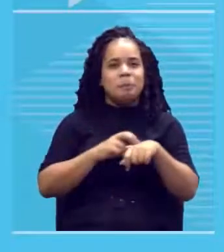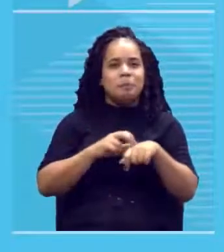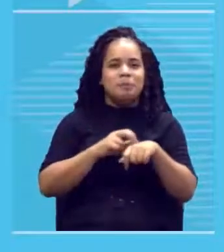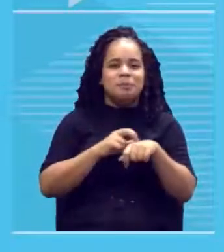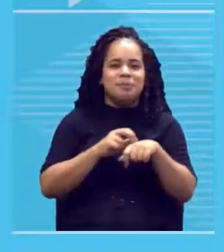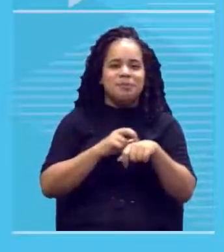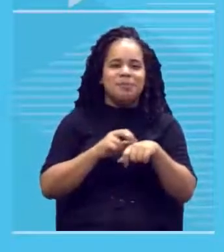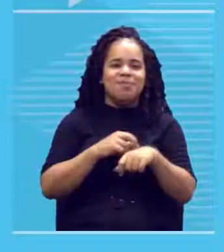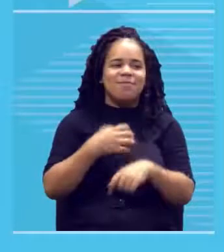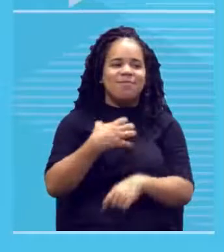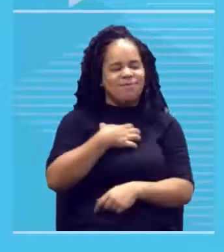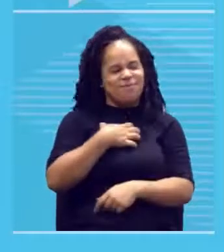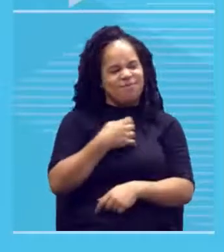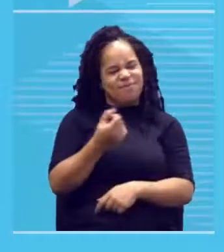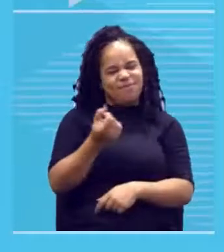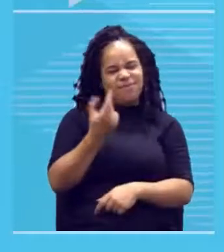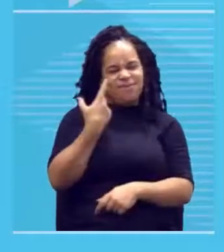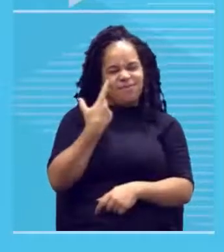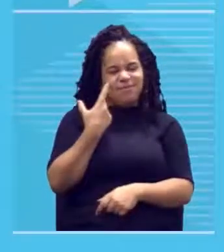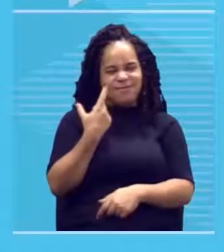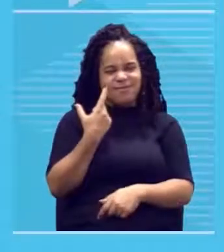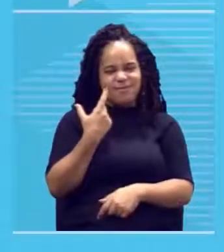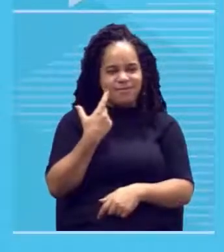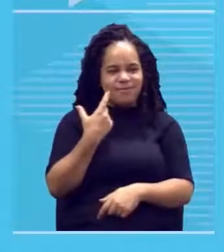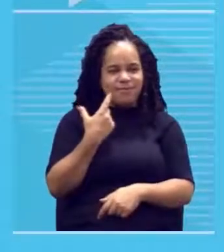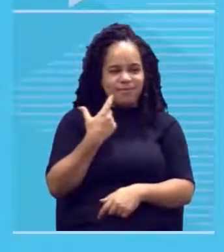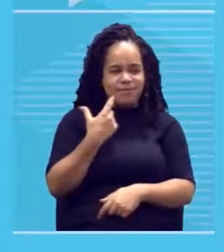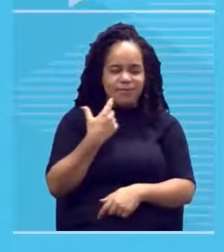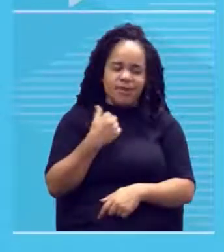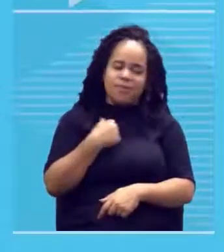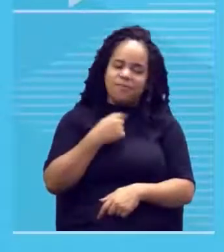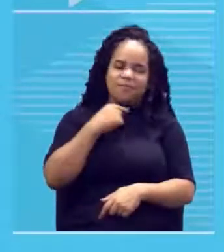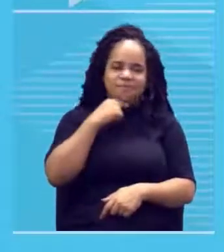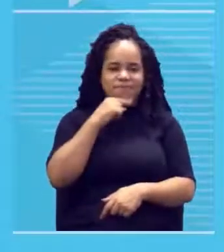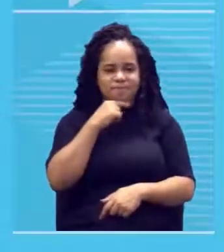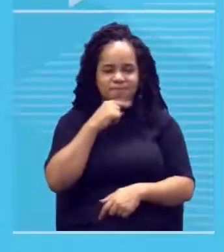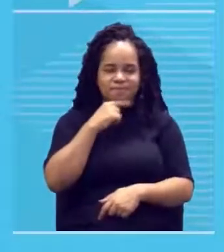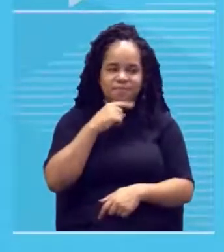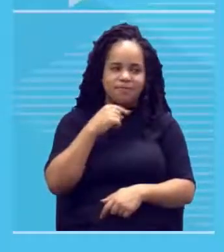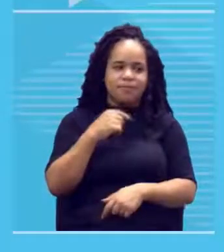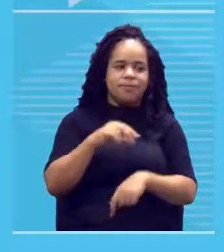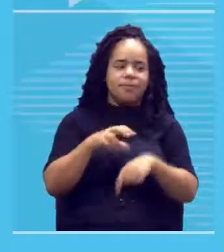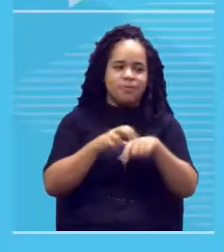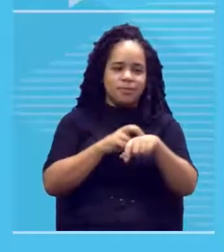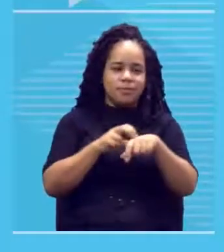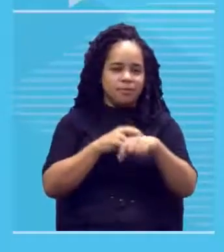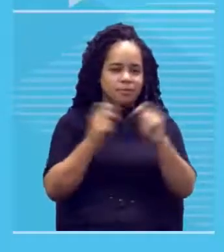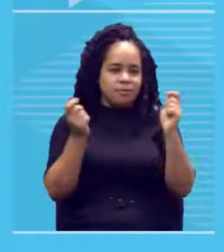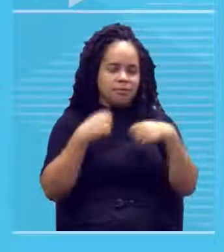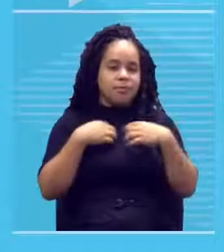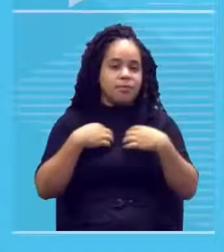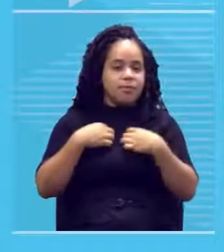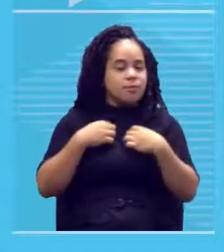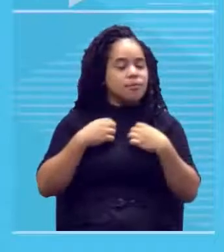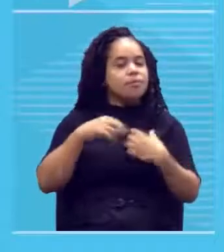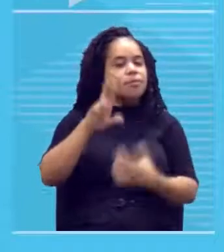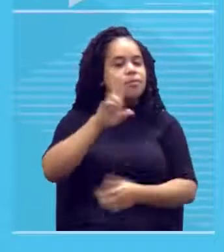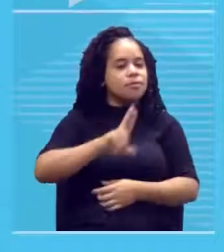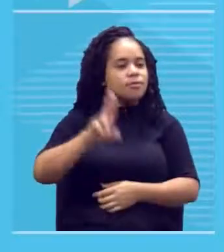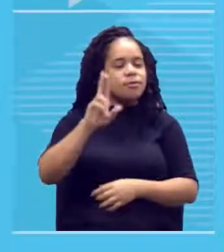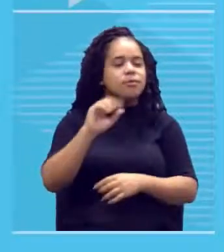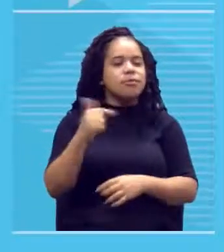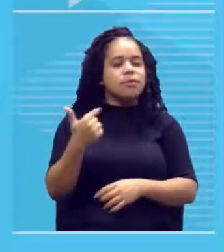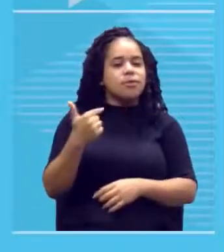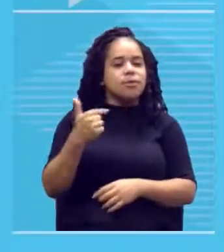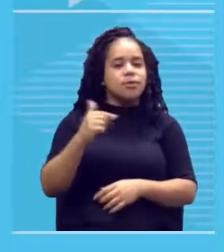vestir alguma coisa verde, eu sempre fico assim, de pé atrás com o verde para vestir. Não que eu não use, mas eu